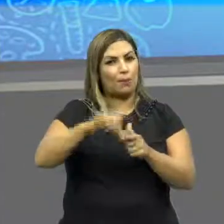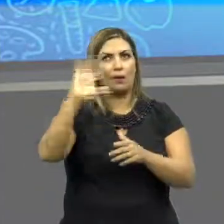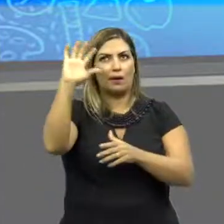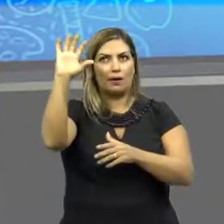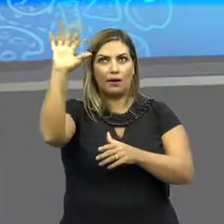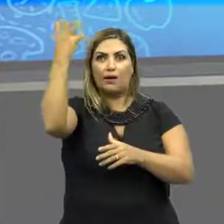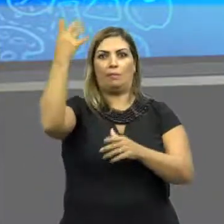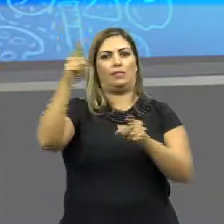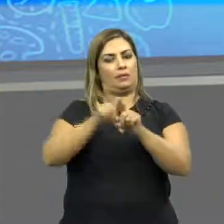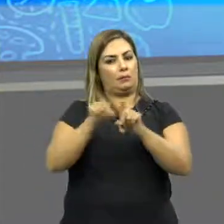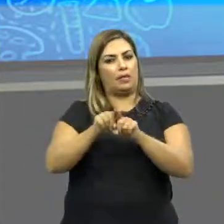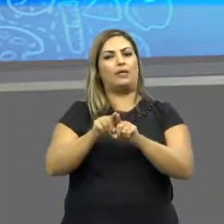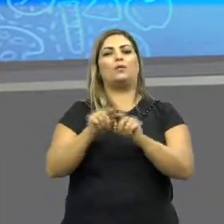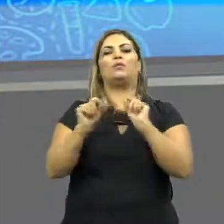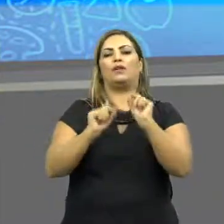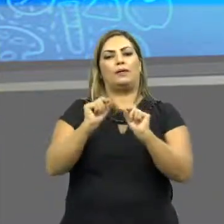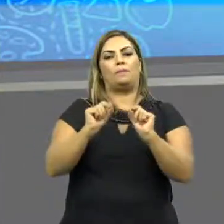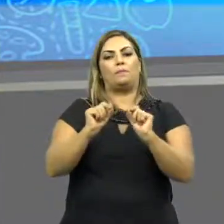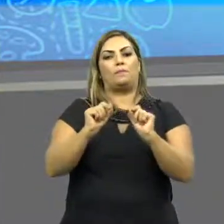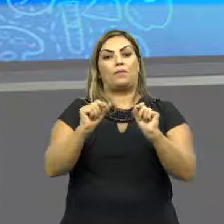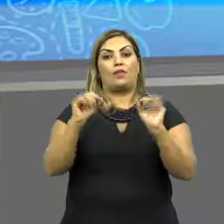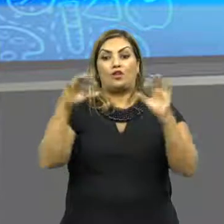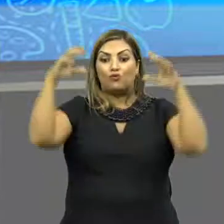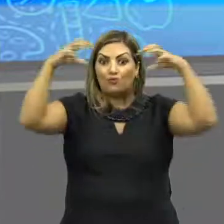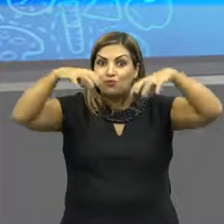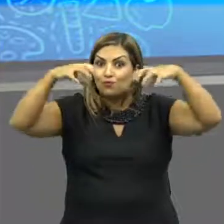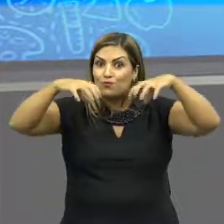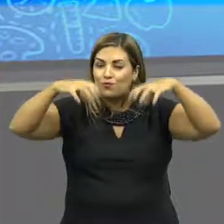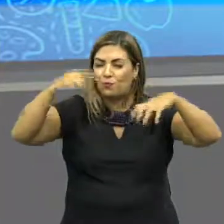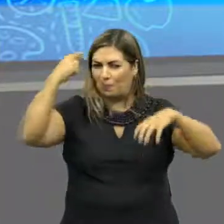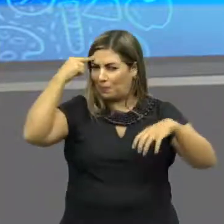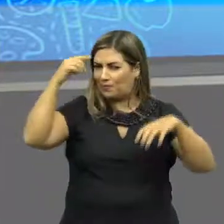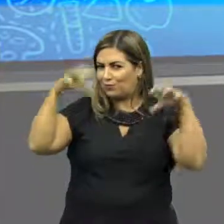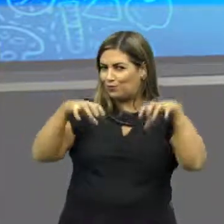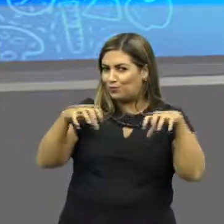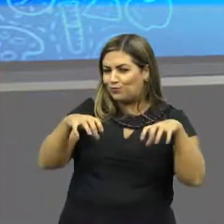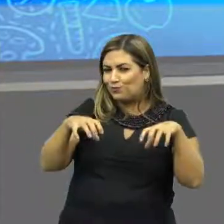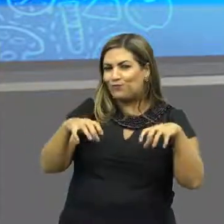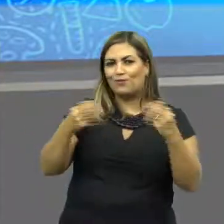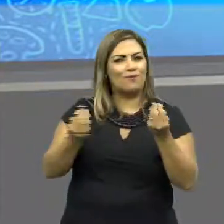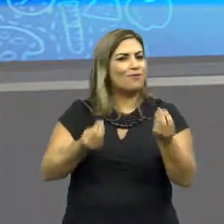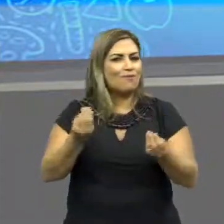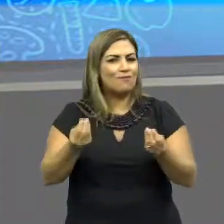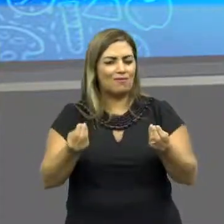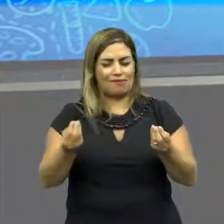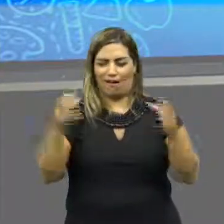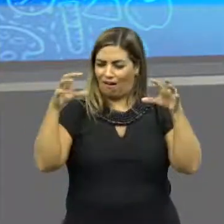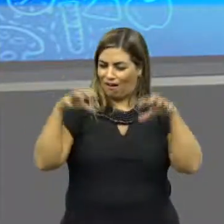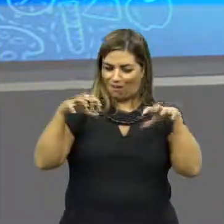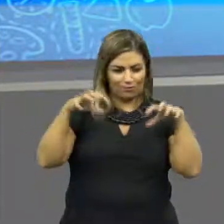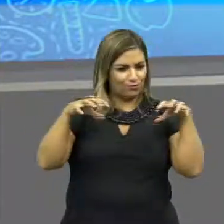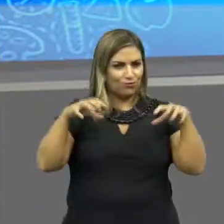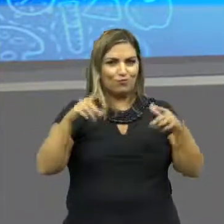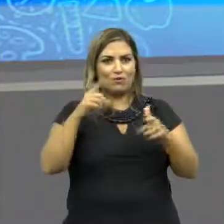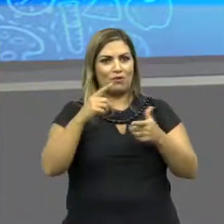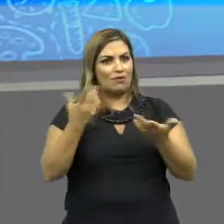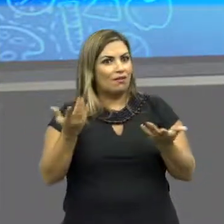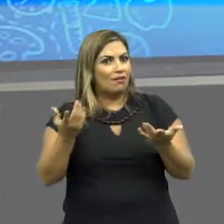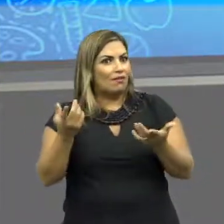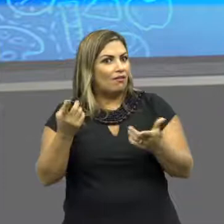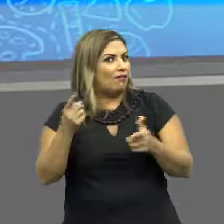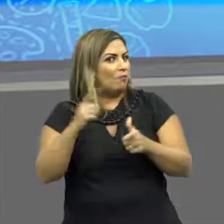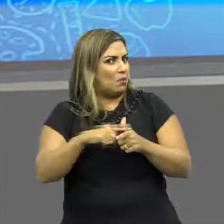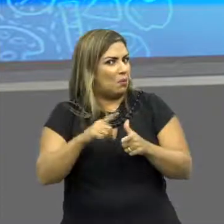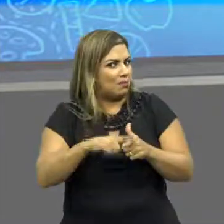importantíssimo para a sua prova, vai ser relacionado à chuva. Já pensou a chuva? Mas será que a chuva vai